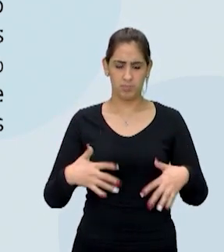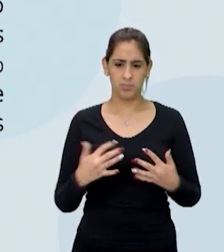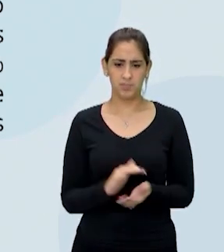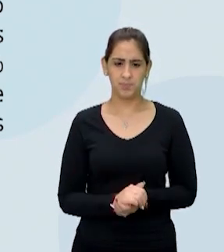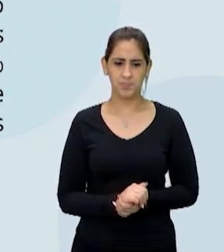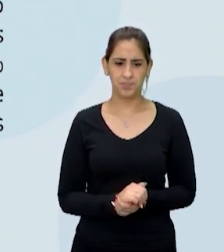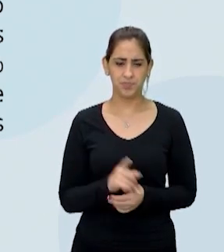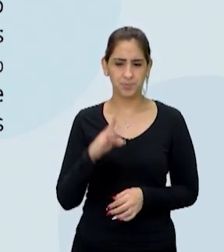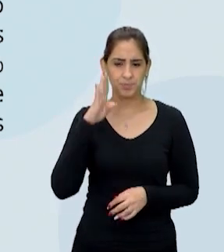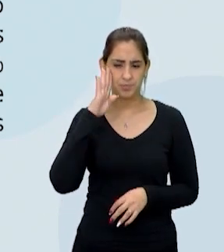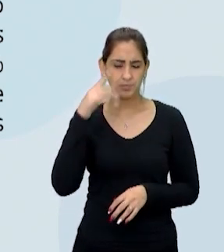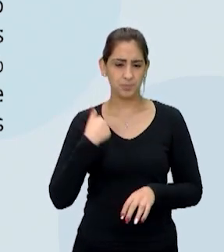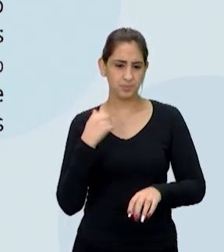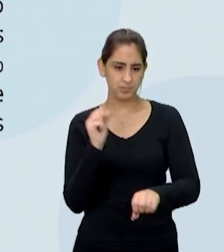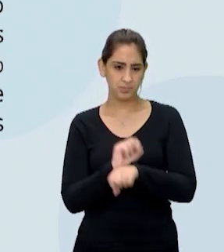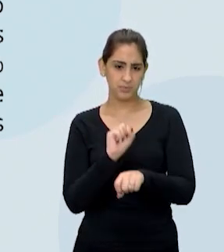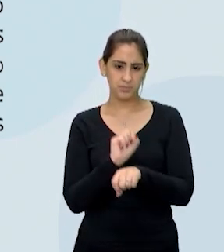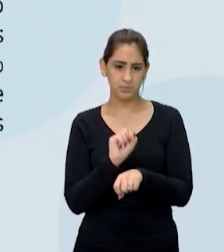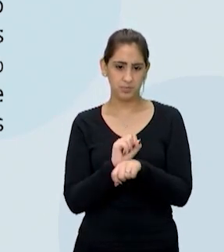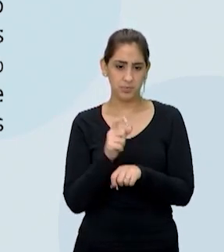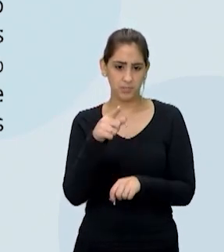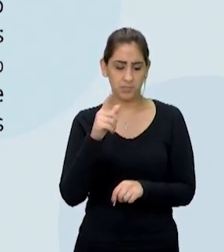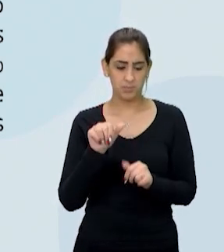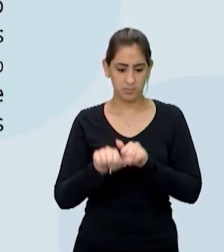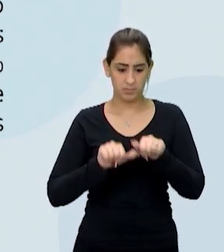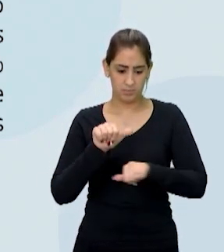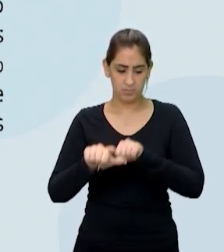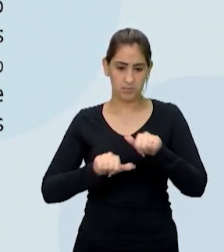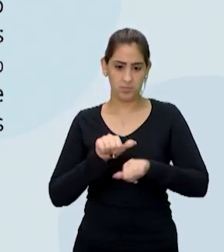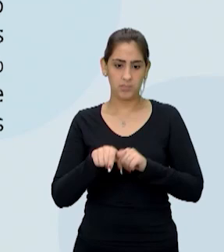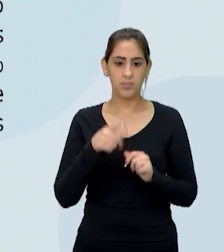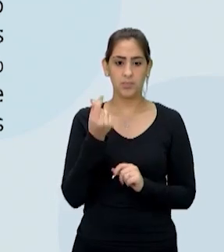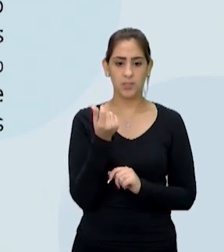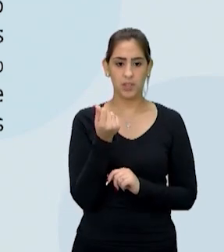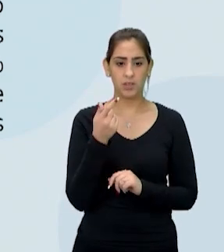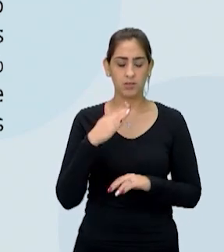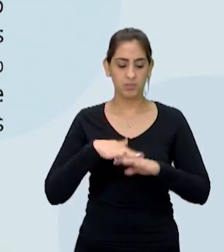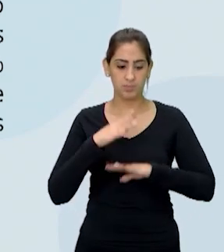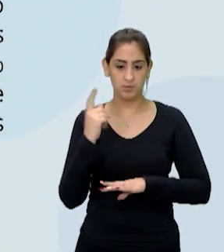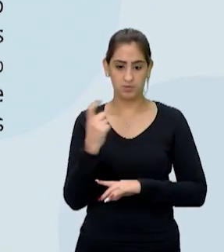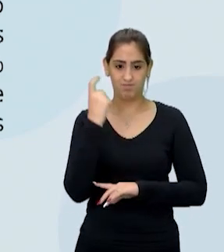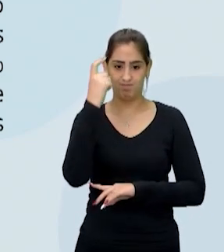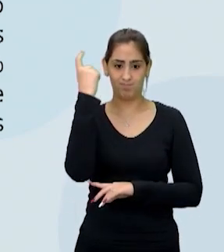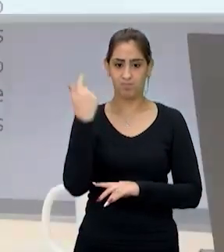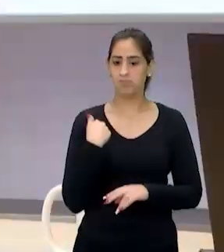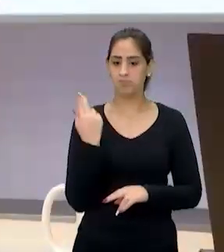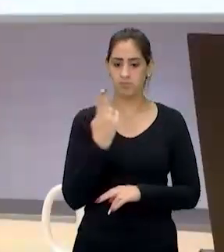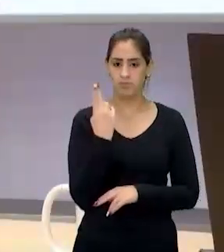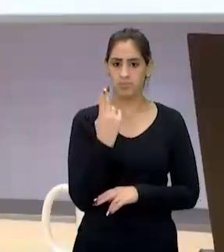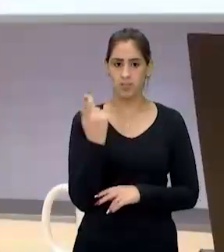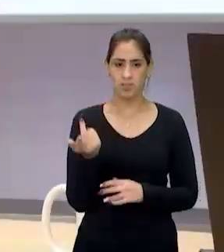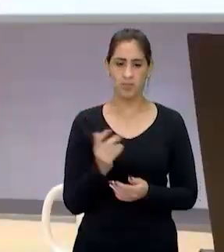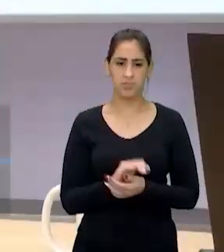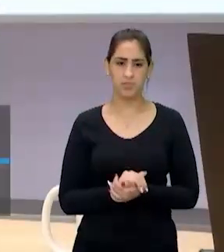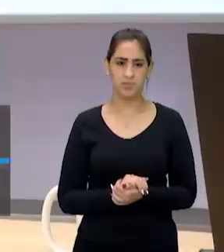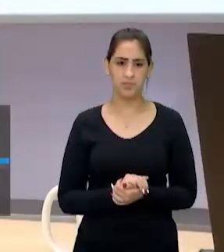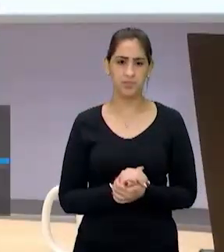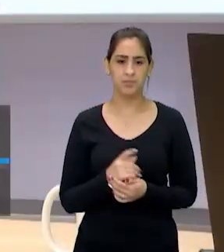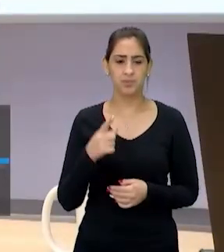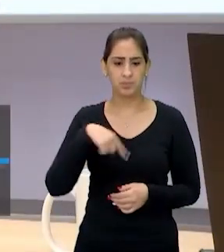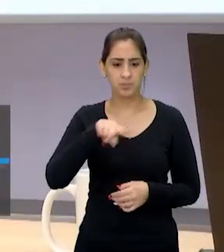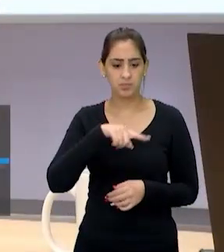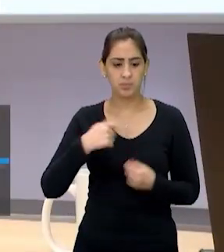principalmente, esperar que esse quadro mude e os preços estiverem nas alturas, tirou totalmente sentido. Então,